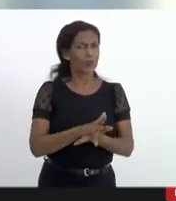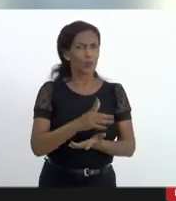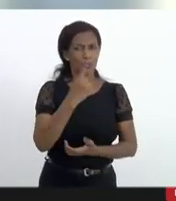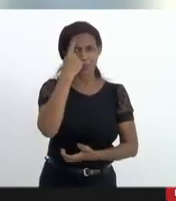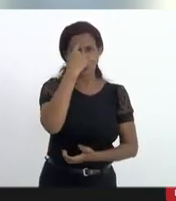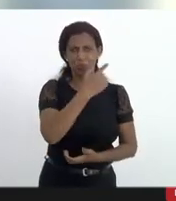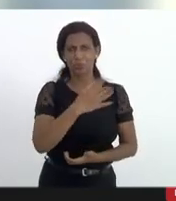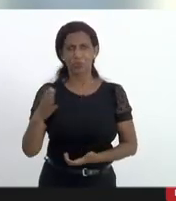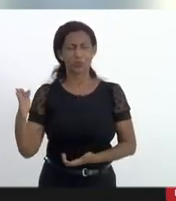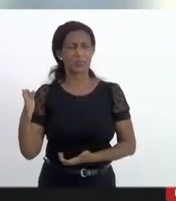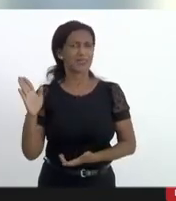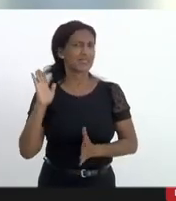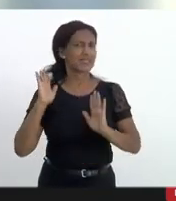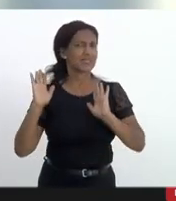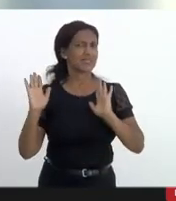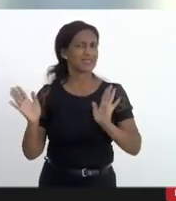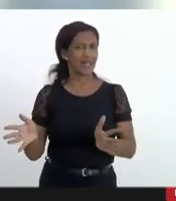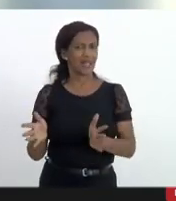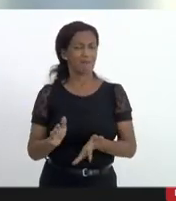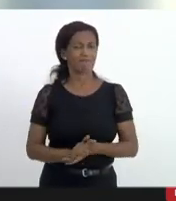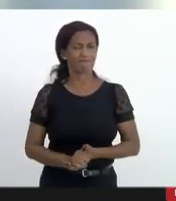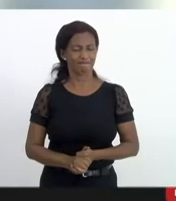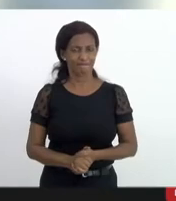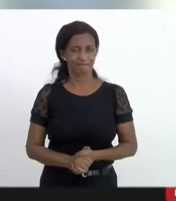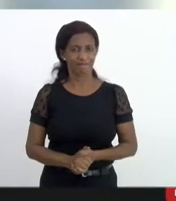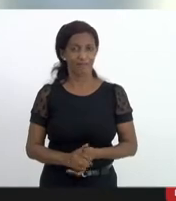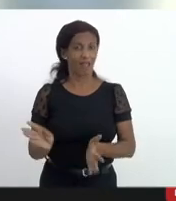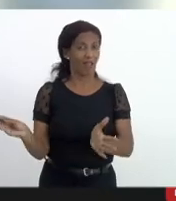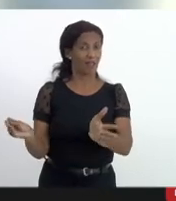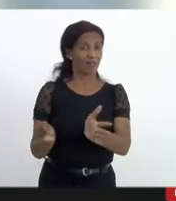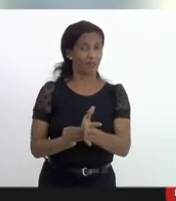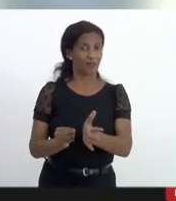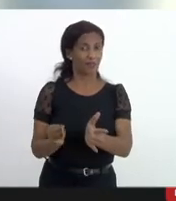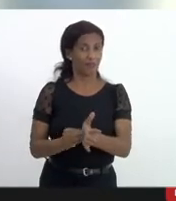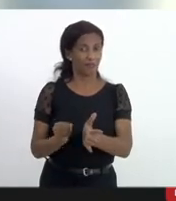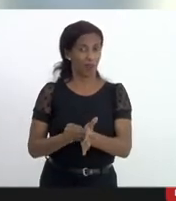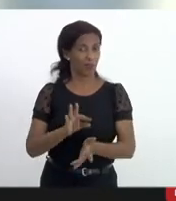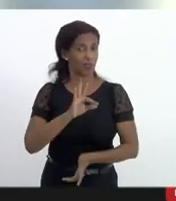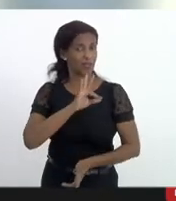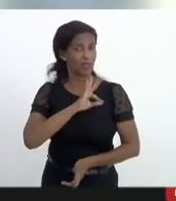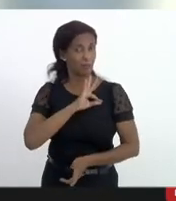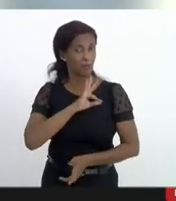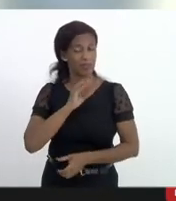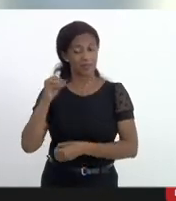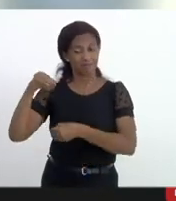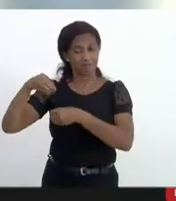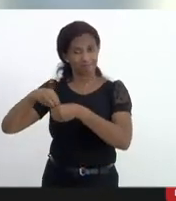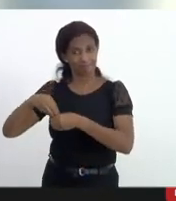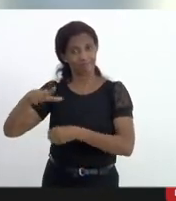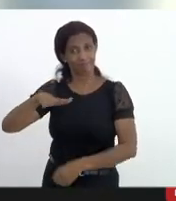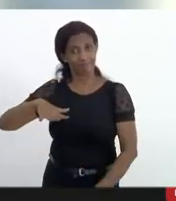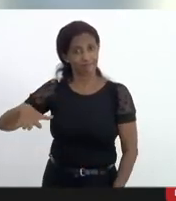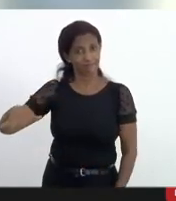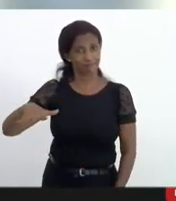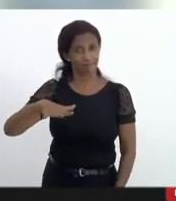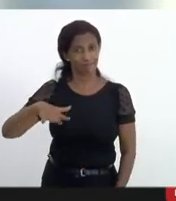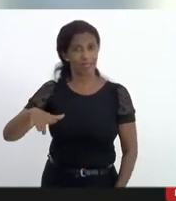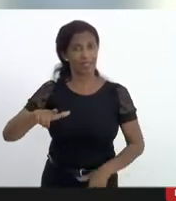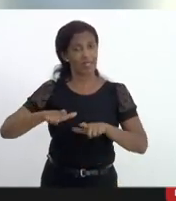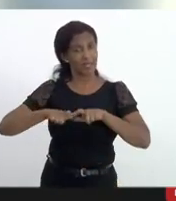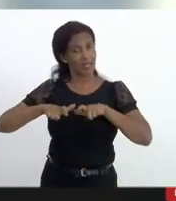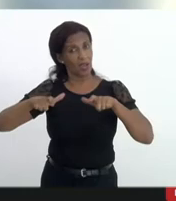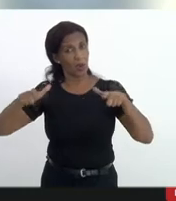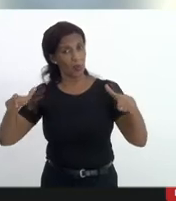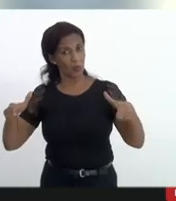da da ADPF metri 5 a ausência da polícia nas comunidades e aí o aumento